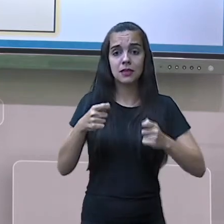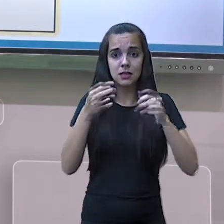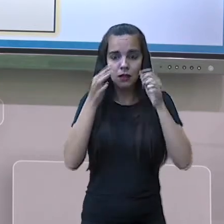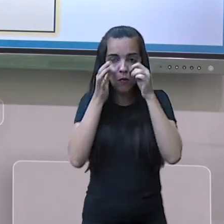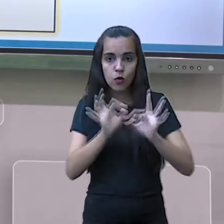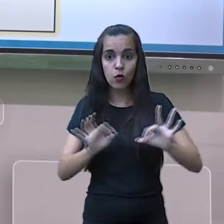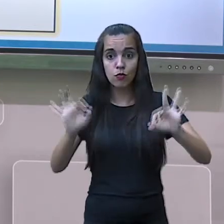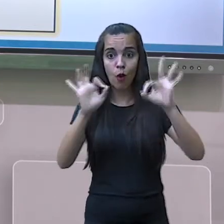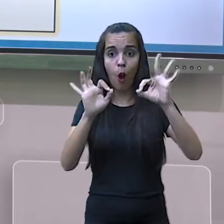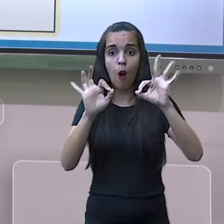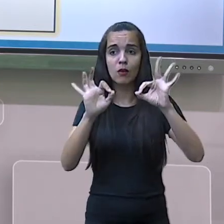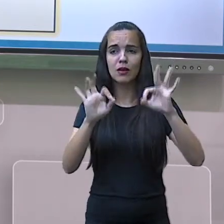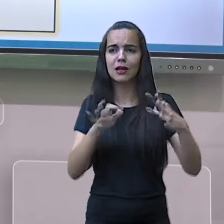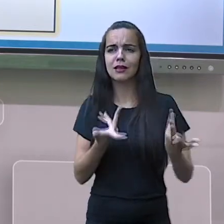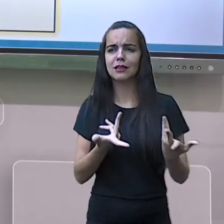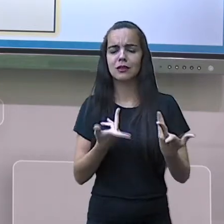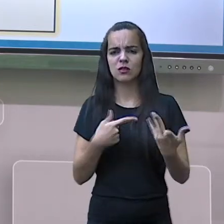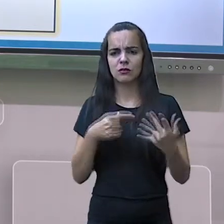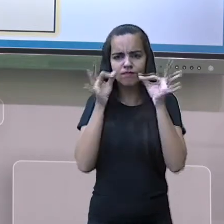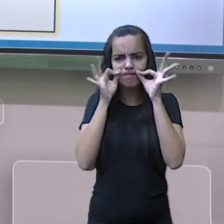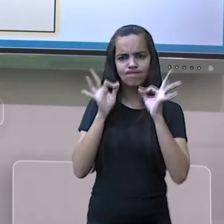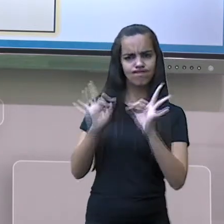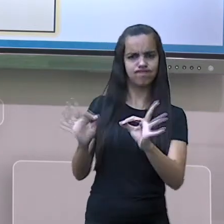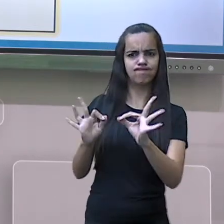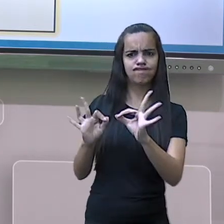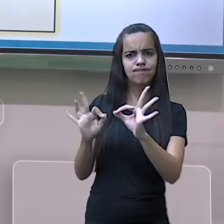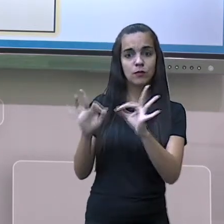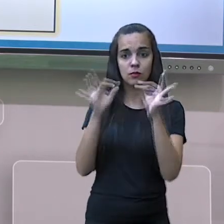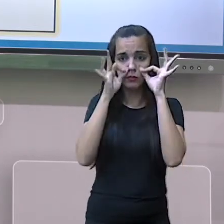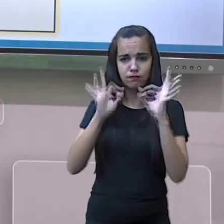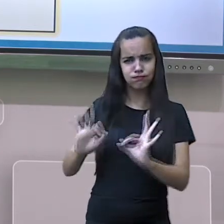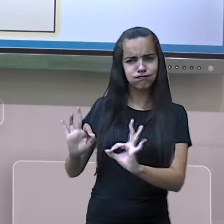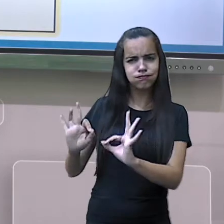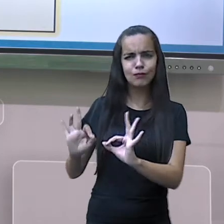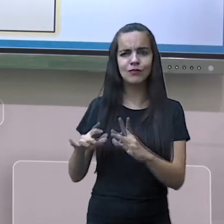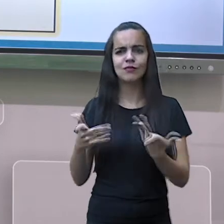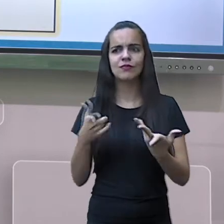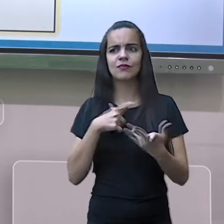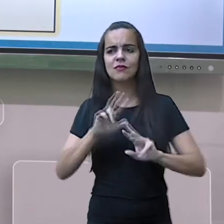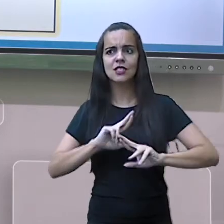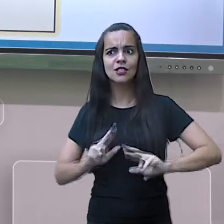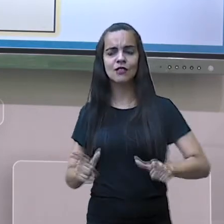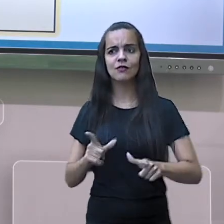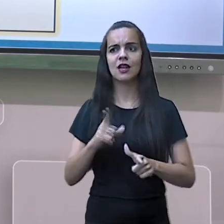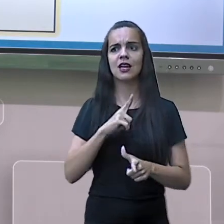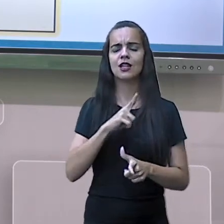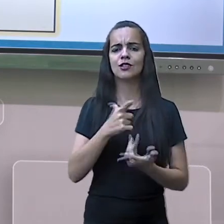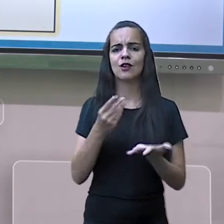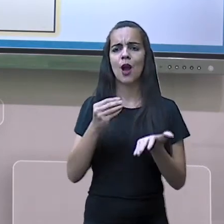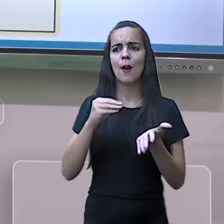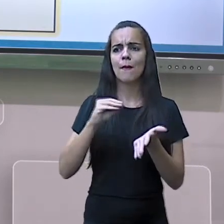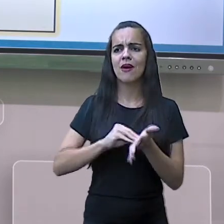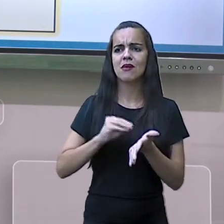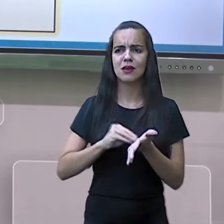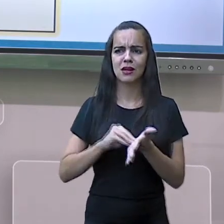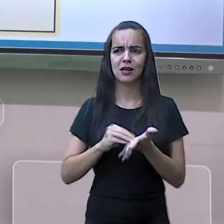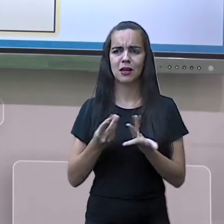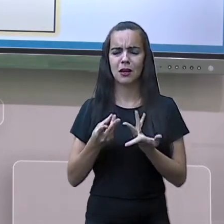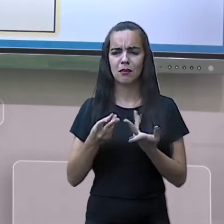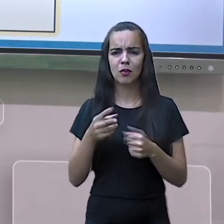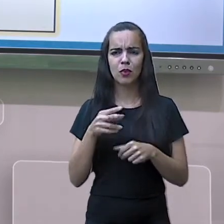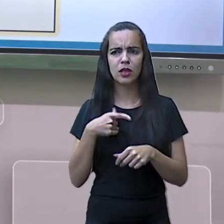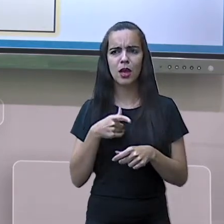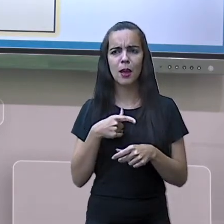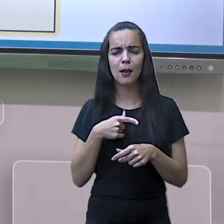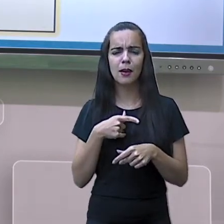mais atento, principalmente dos nossos governantes, para melhorar